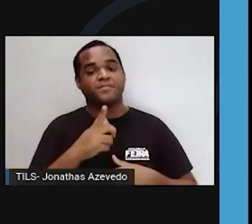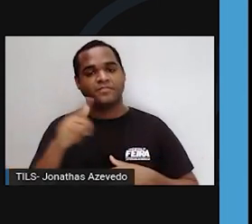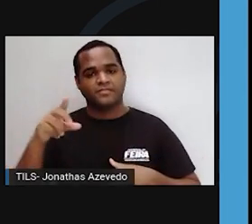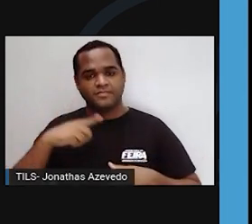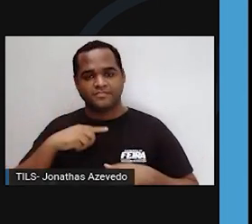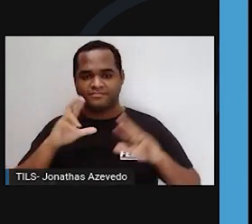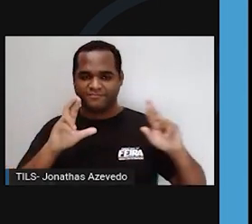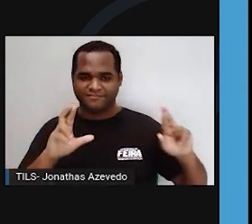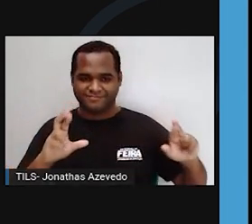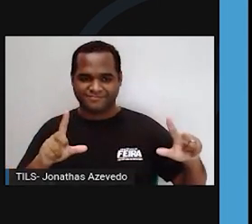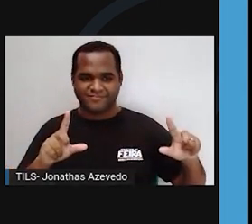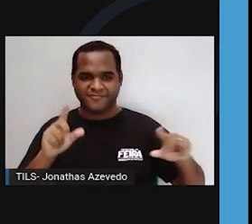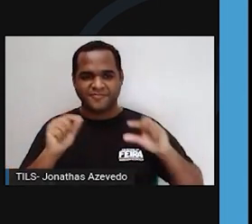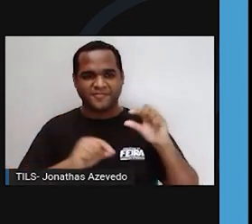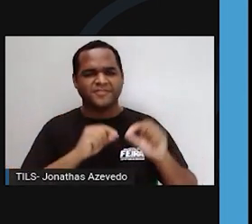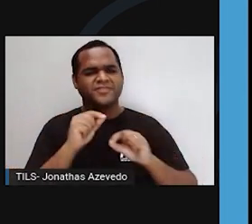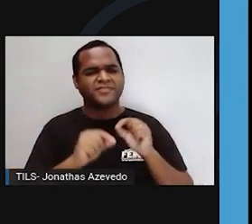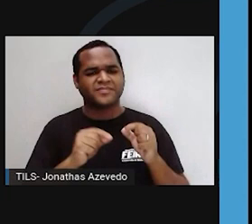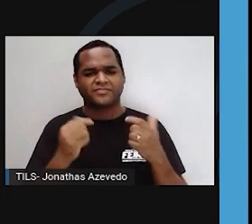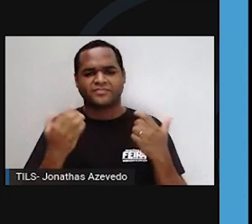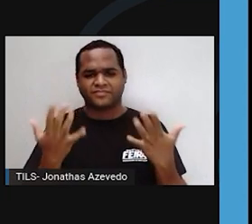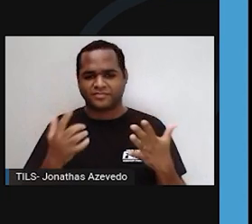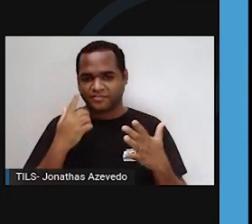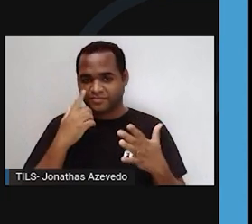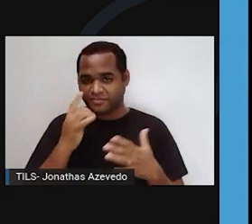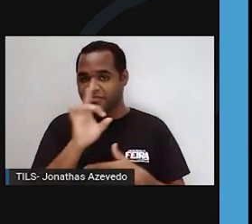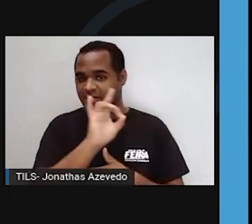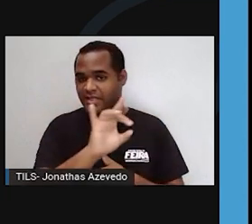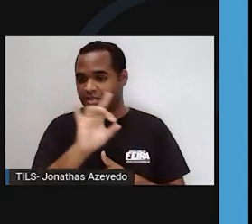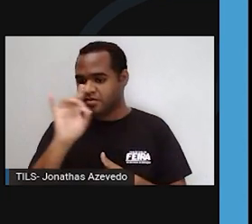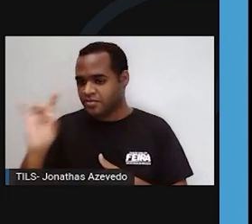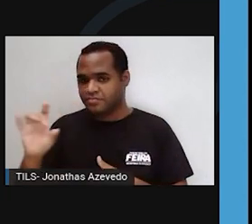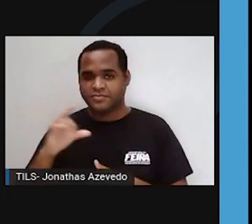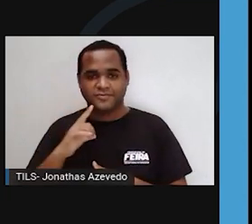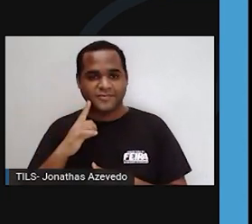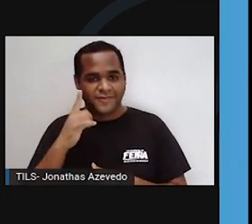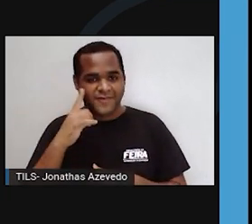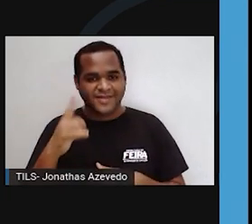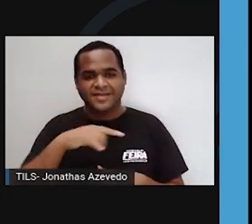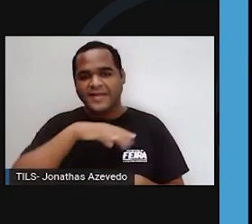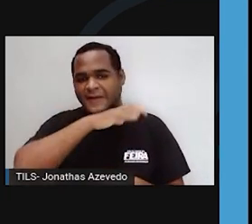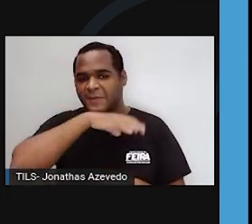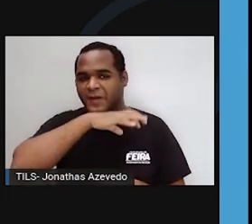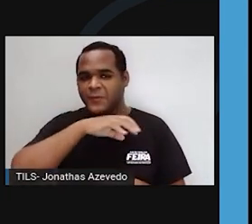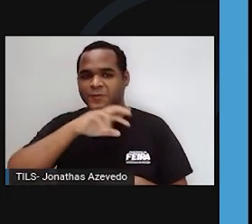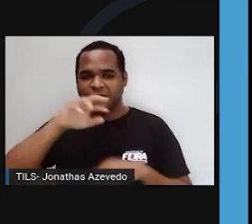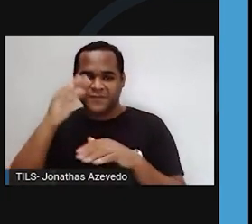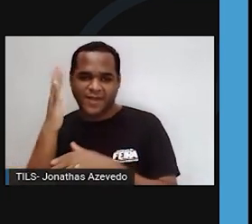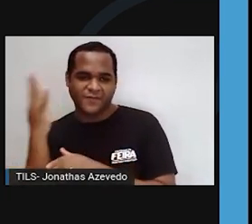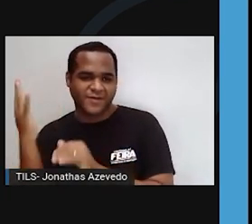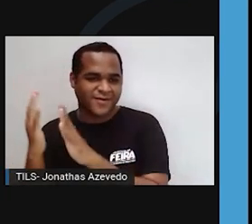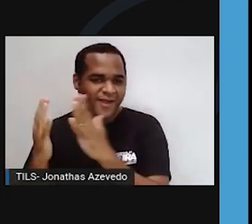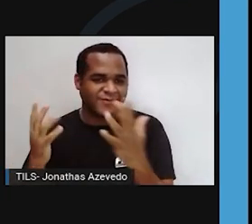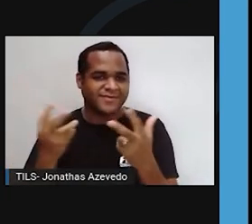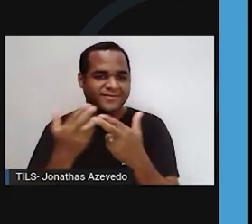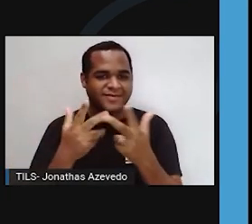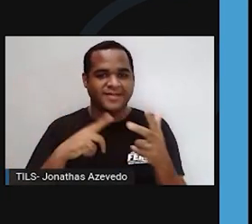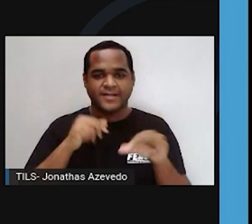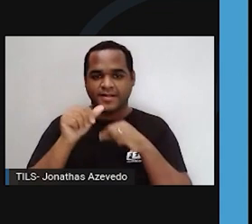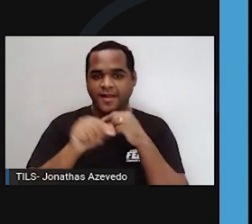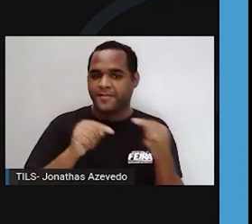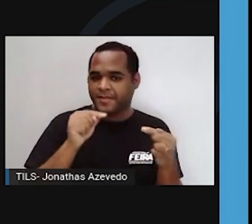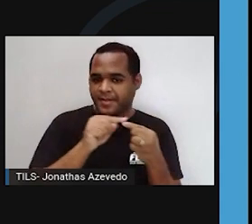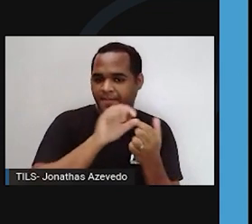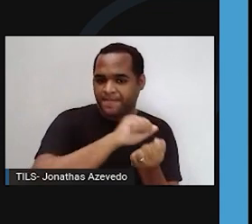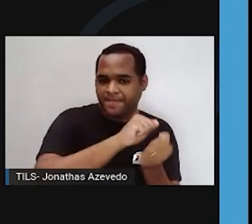ecossistema? Cada ecossistema possui uma fauna e uma flora específicas que se adaptaram para conviver